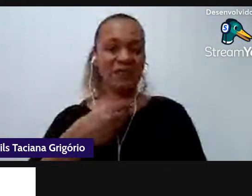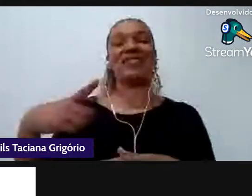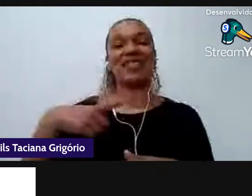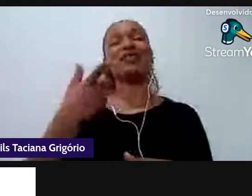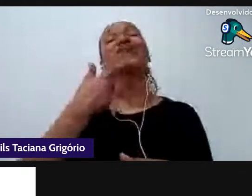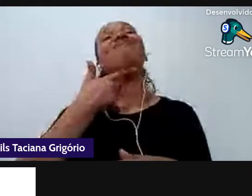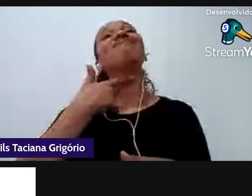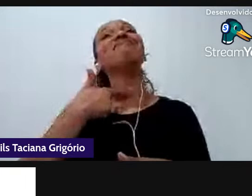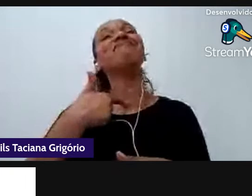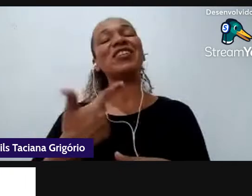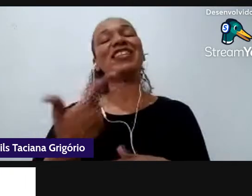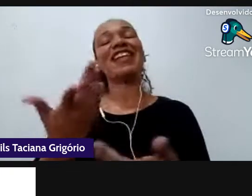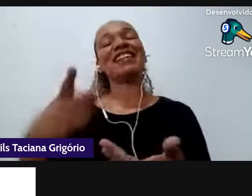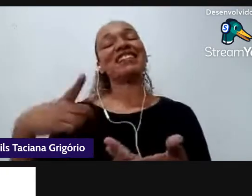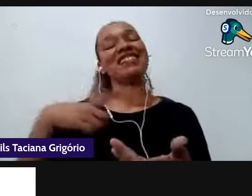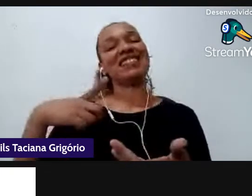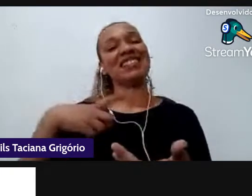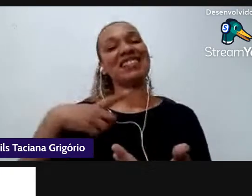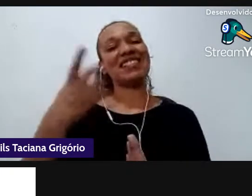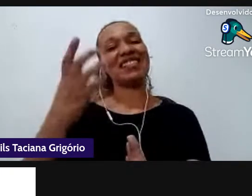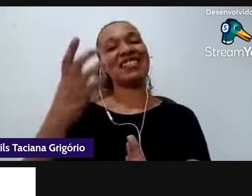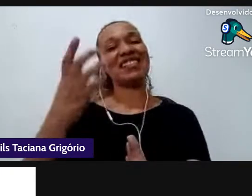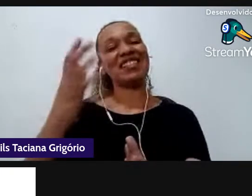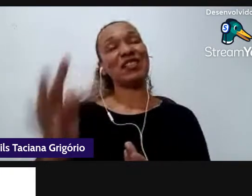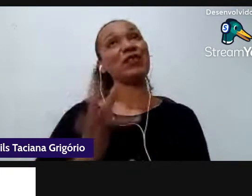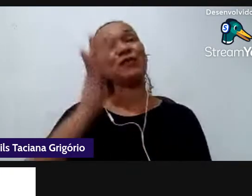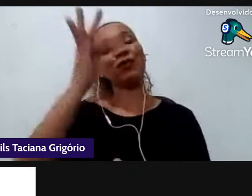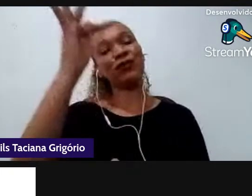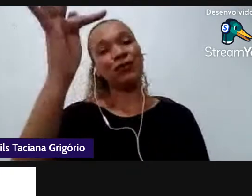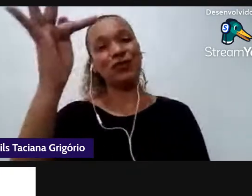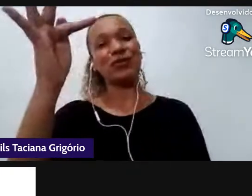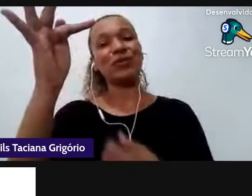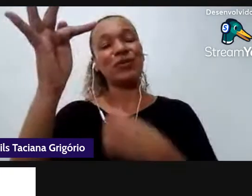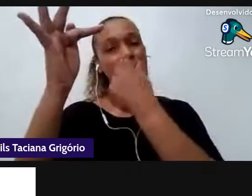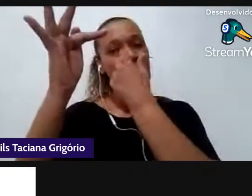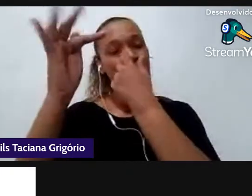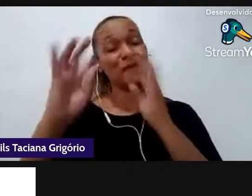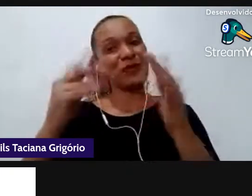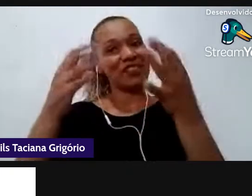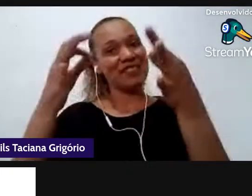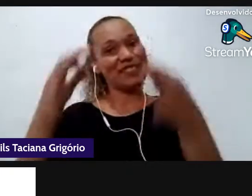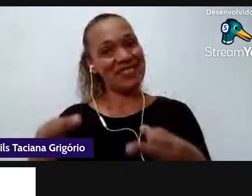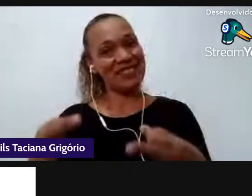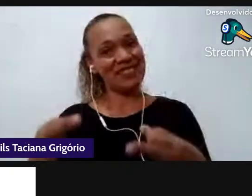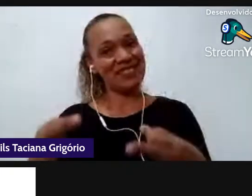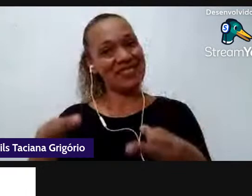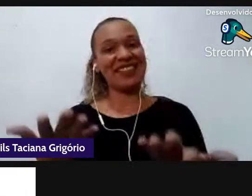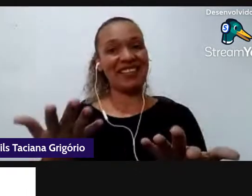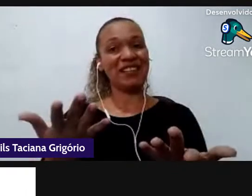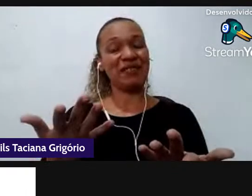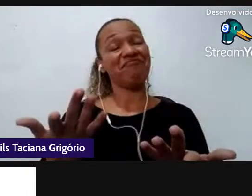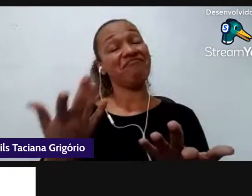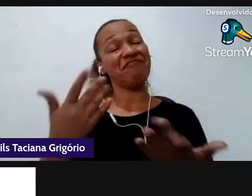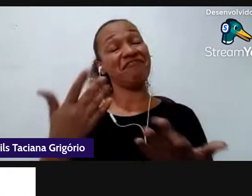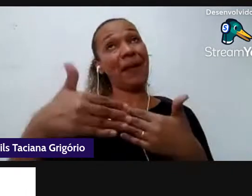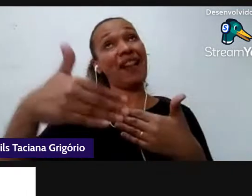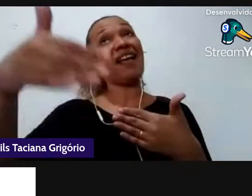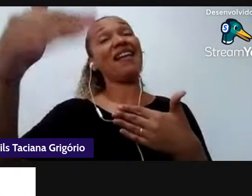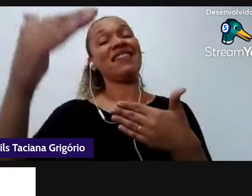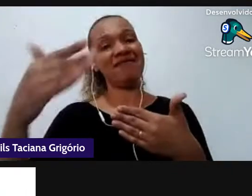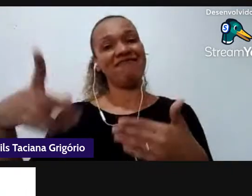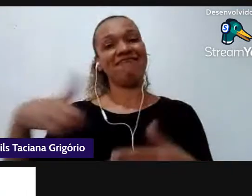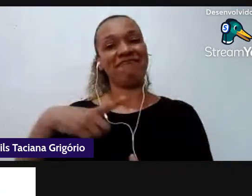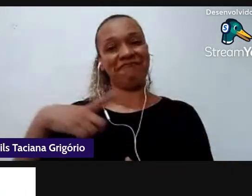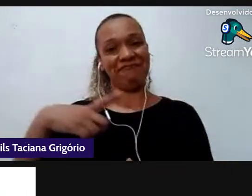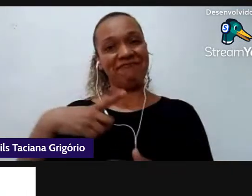aí para os próximos momentos se tudo der certo brevemente nós poderemos ter algum evento